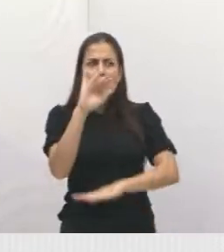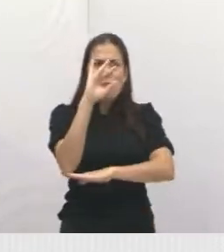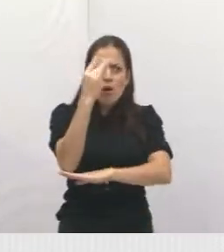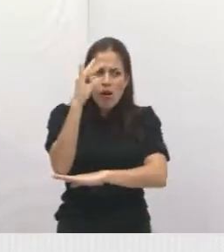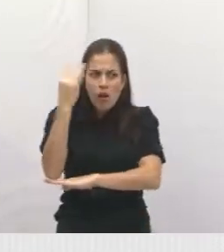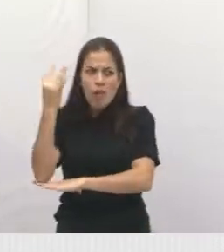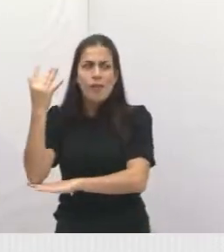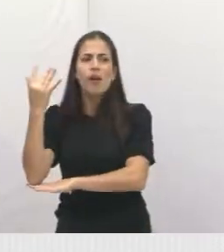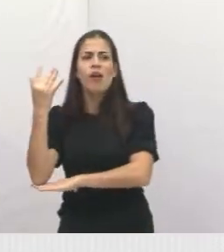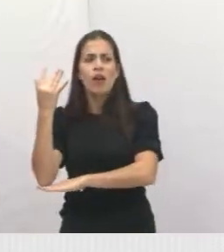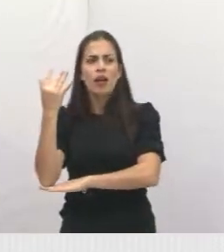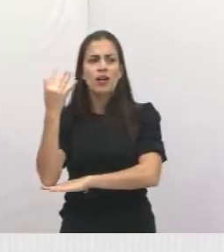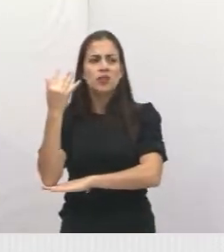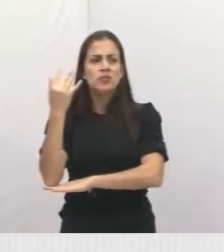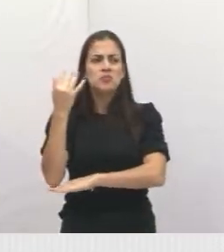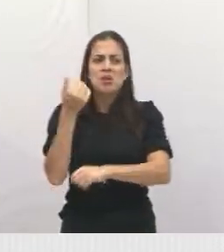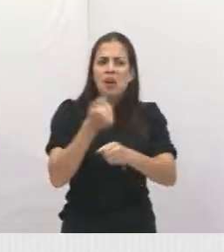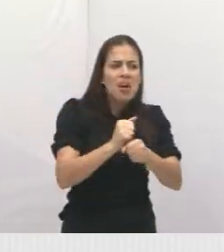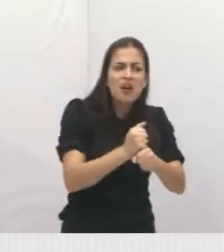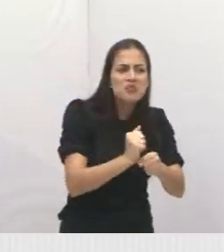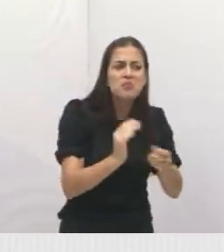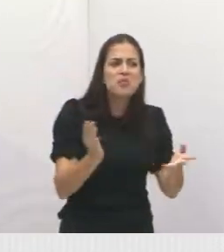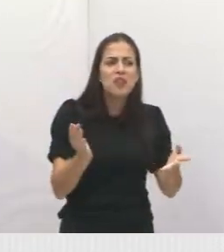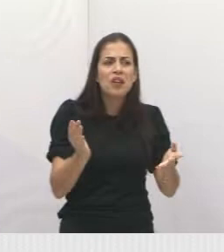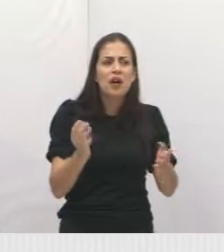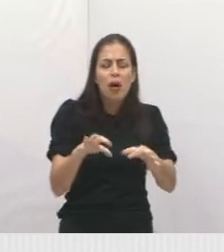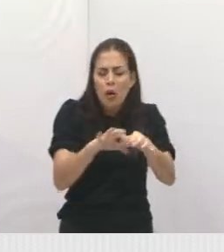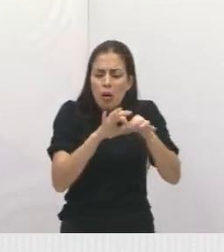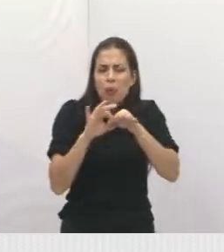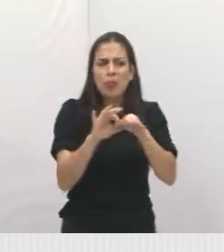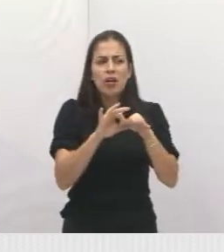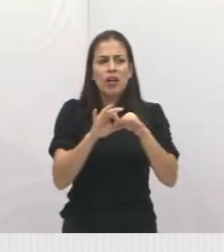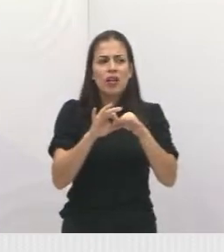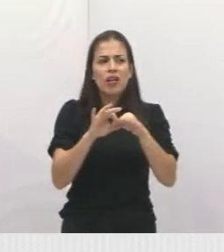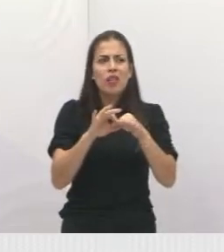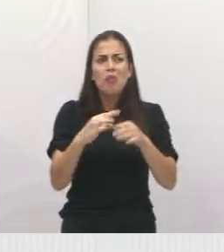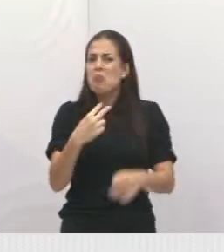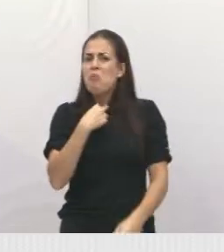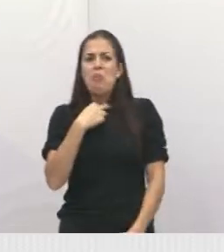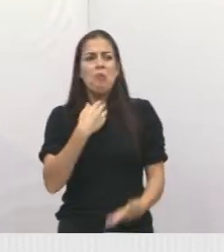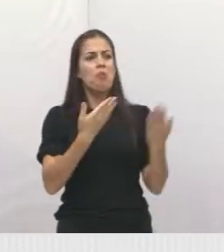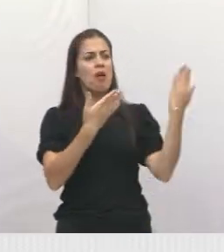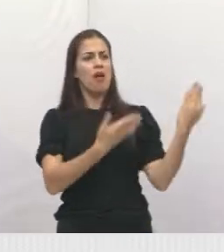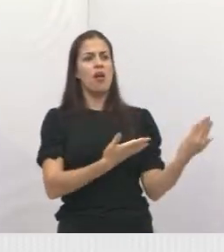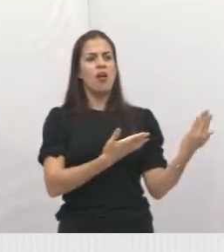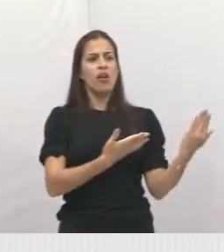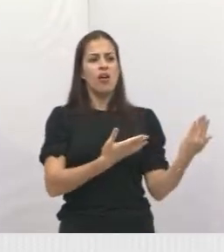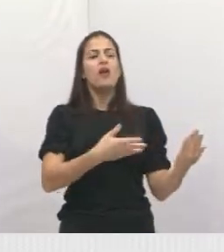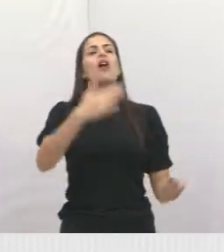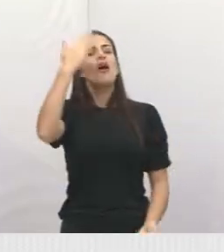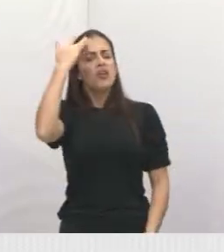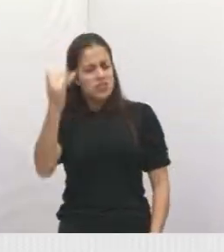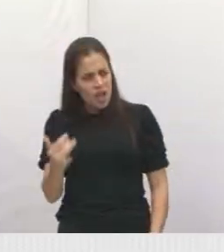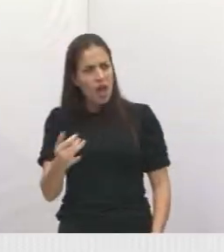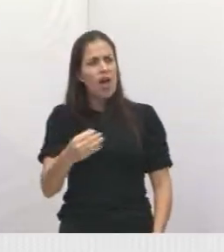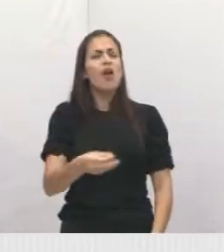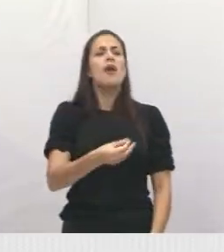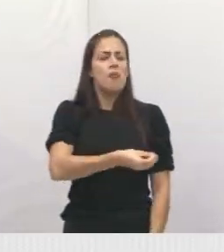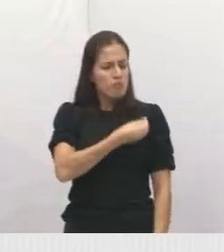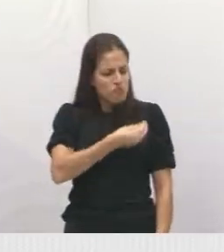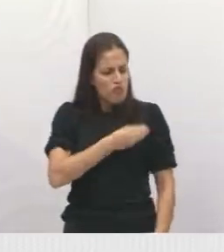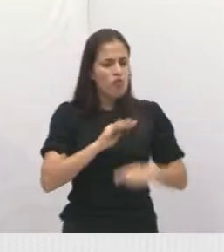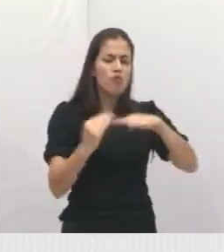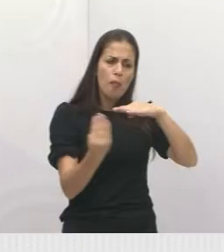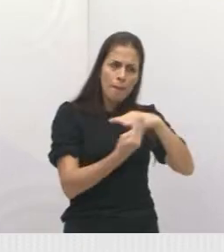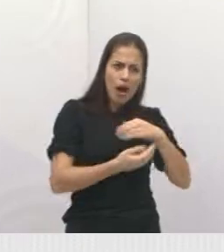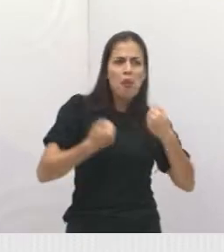Uma parceria, um infra. Poxa, não pode deixar desse jeito. Eu sei que os moradores também têm que colaborar. Mas o poder